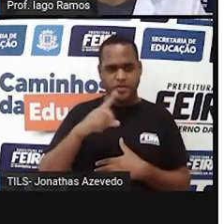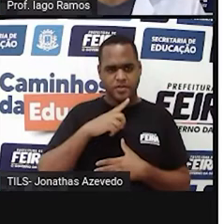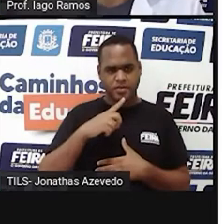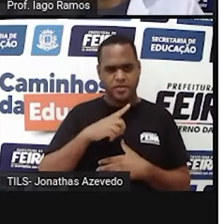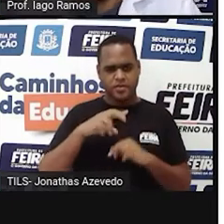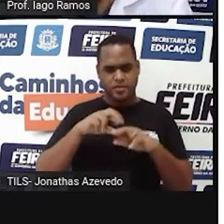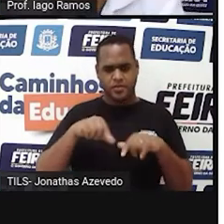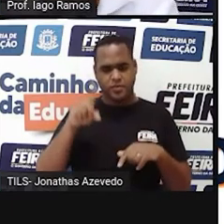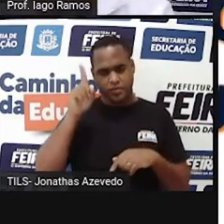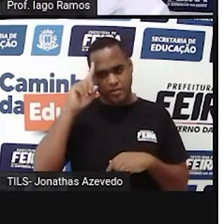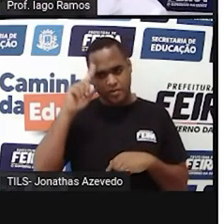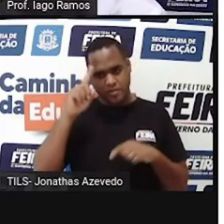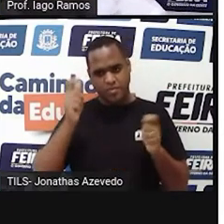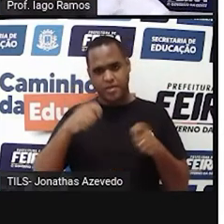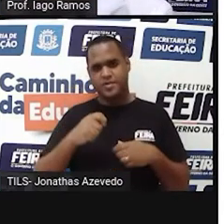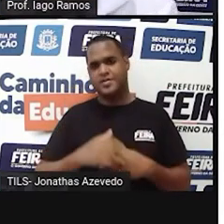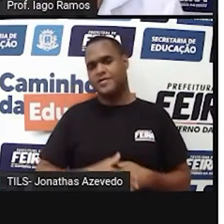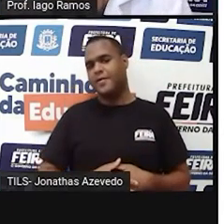em nosso cotidiano.